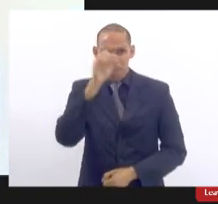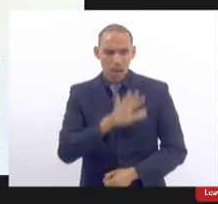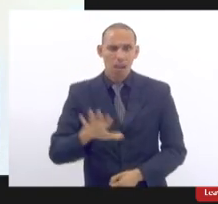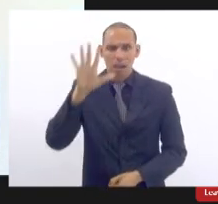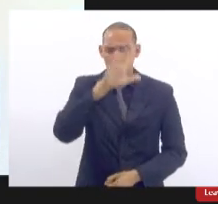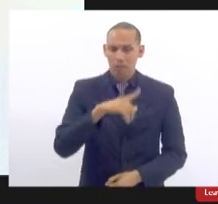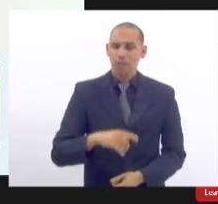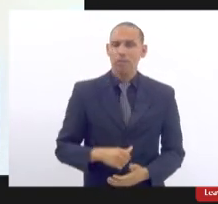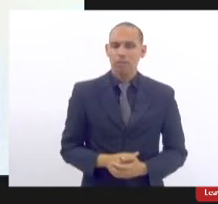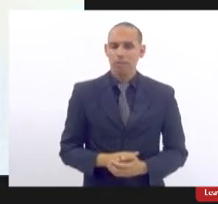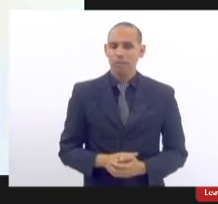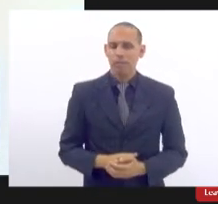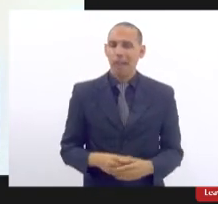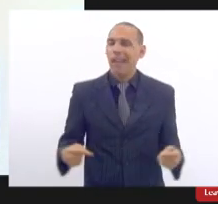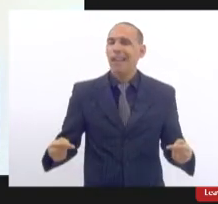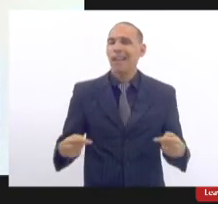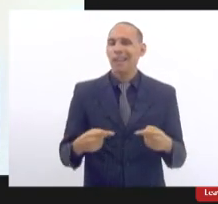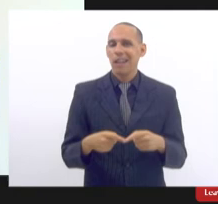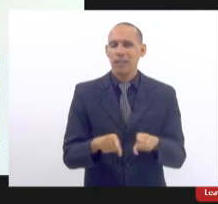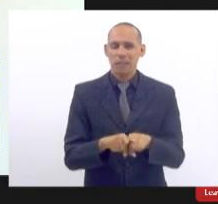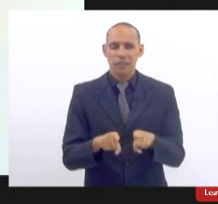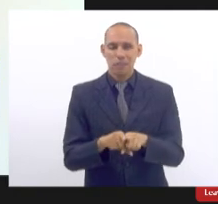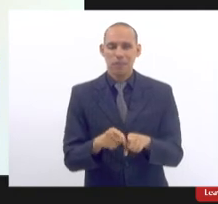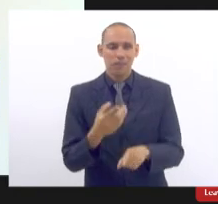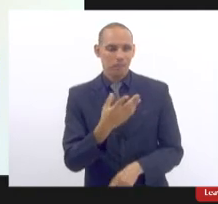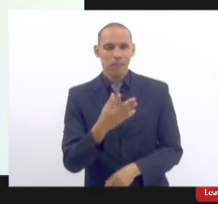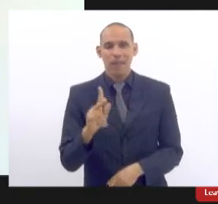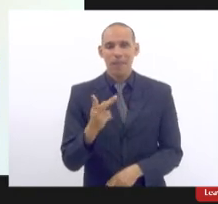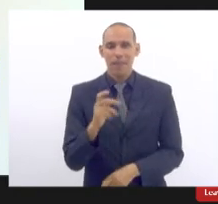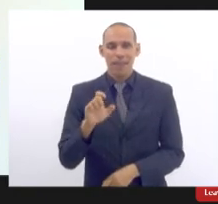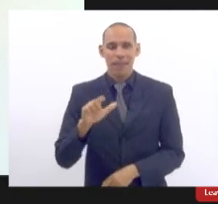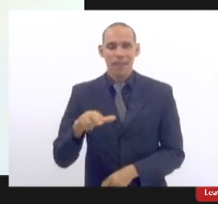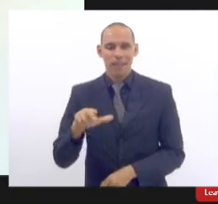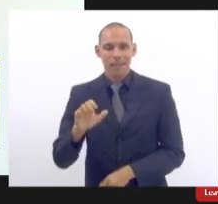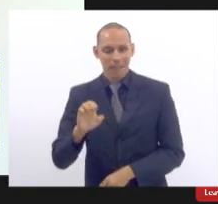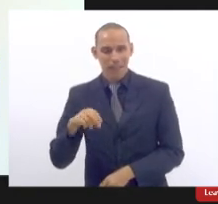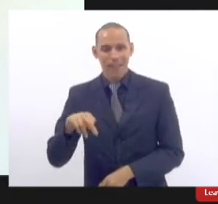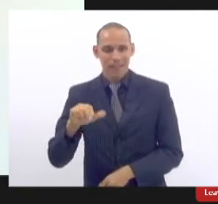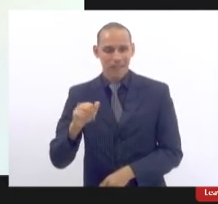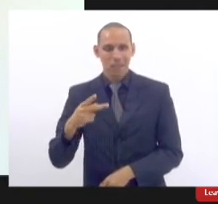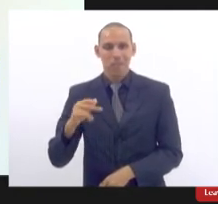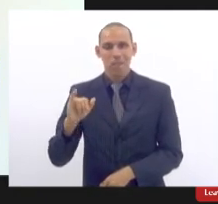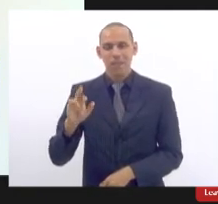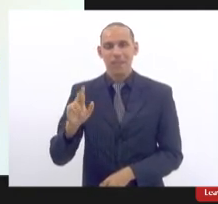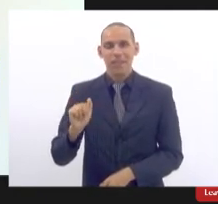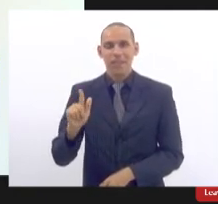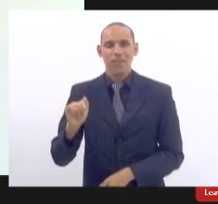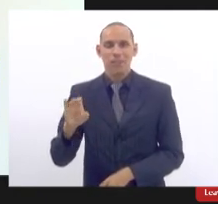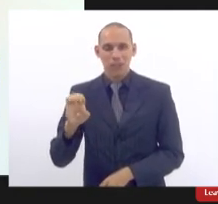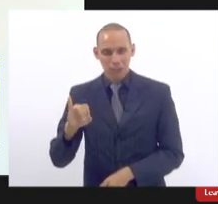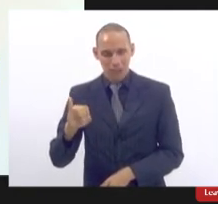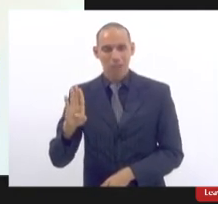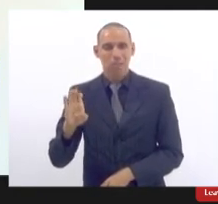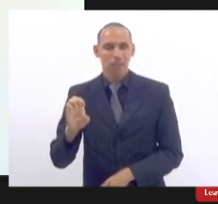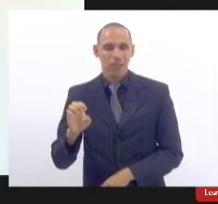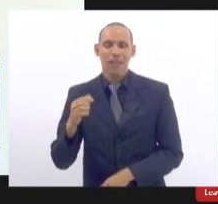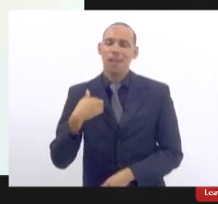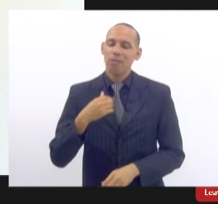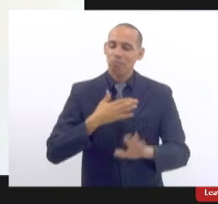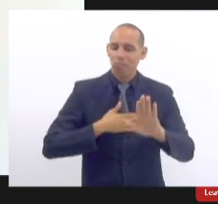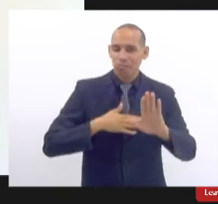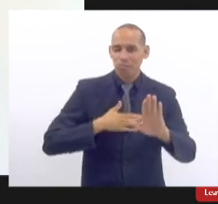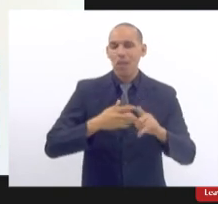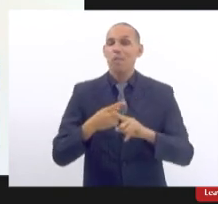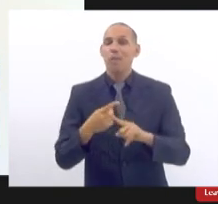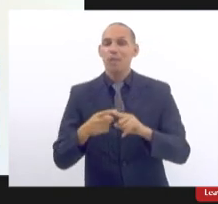em relação a senhora Helena Piragili eu queria tranquilizá-la porque o silicone tem demonstrado ao longo desses